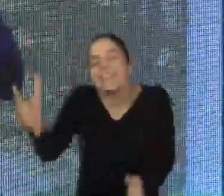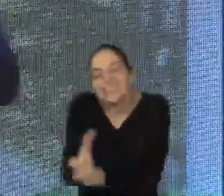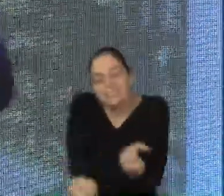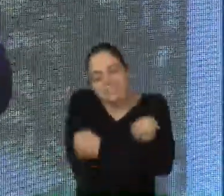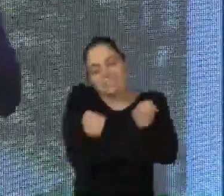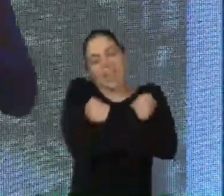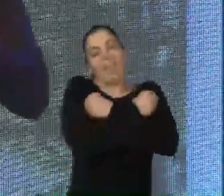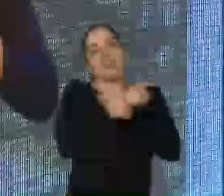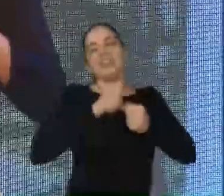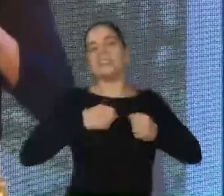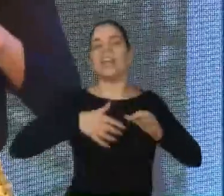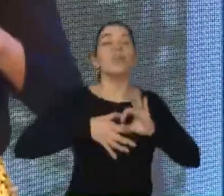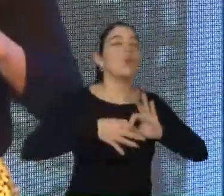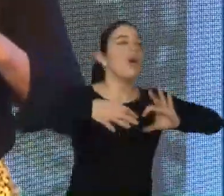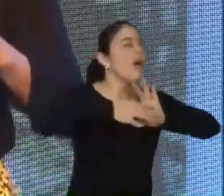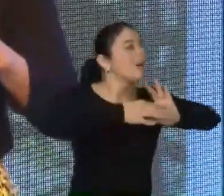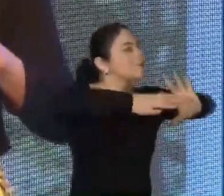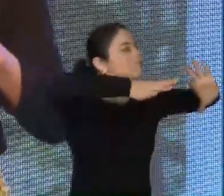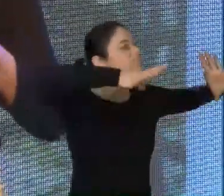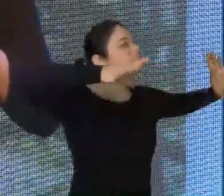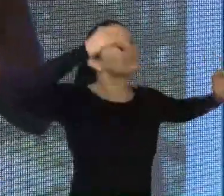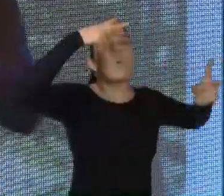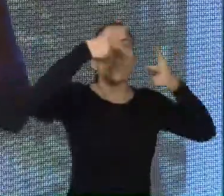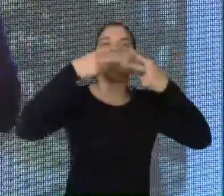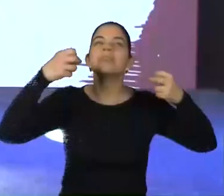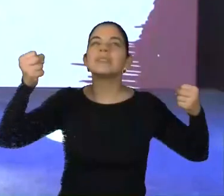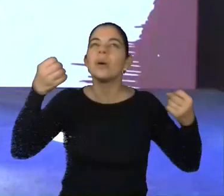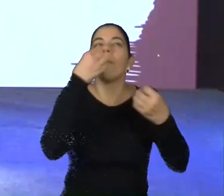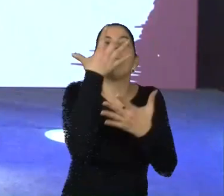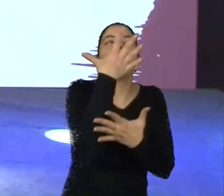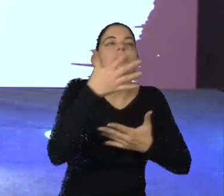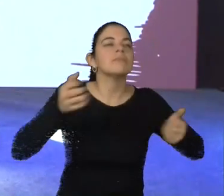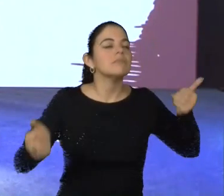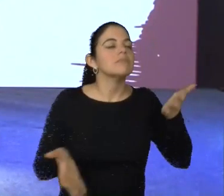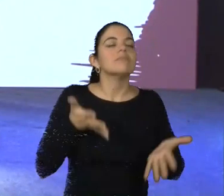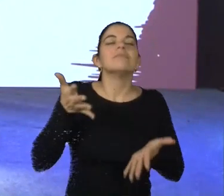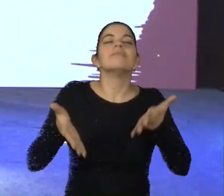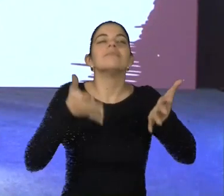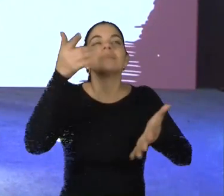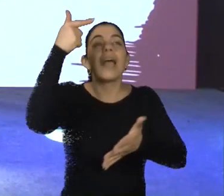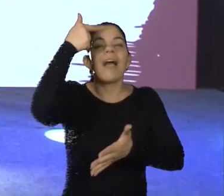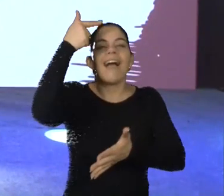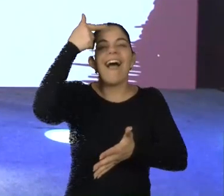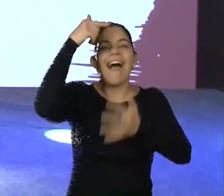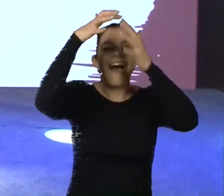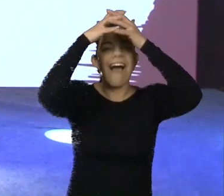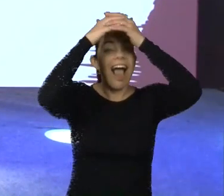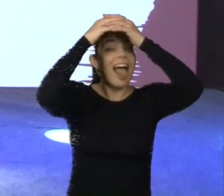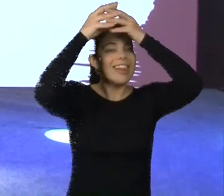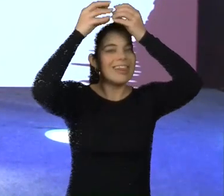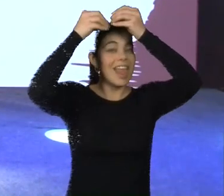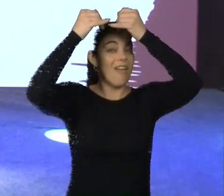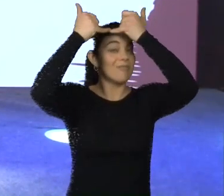liberando substâncias anti-inflamatórias, substâncias que estimulam, inclusive, a neuroplasticidade. E